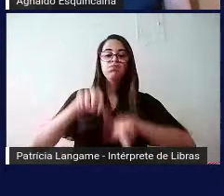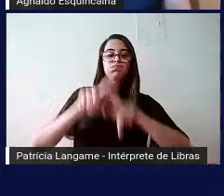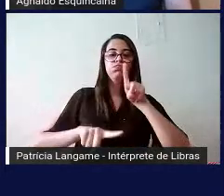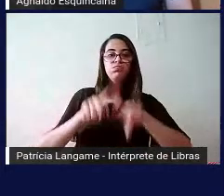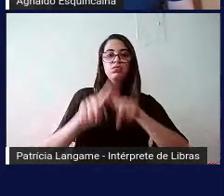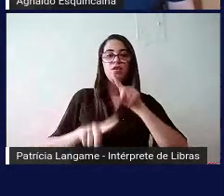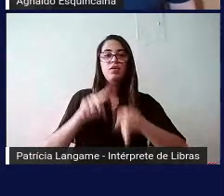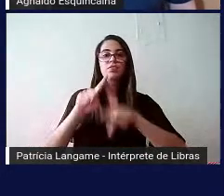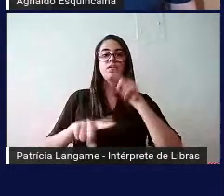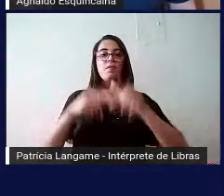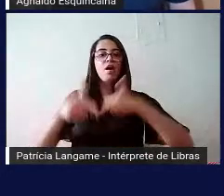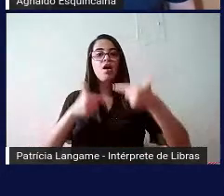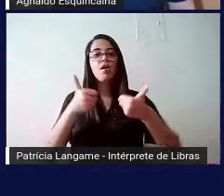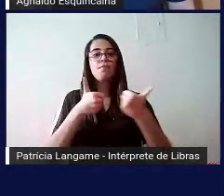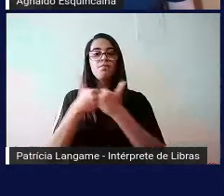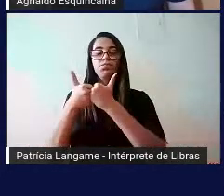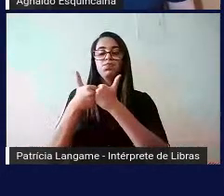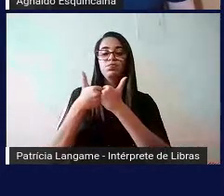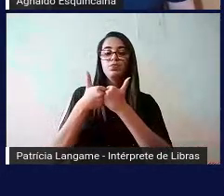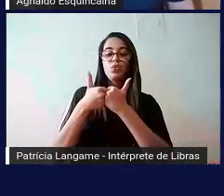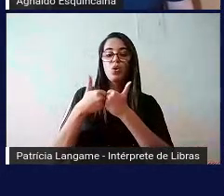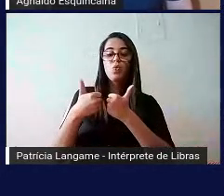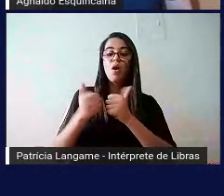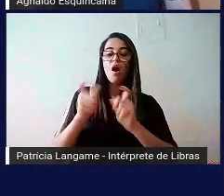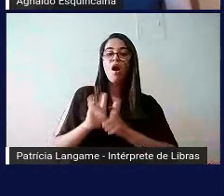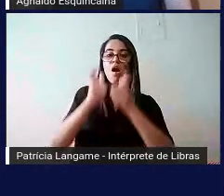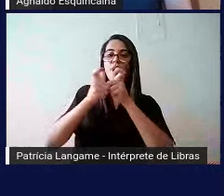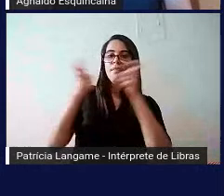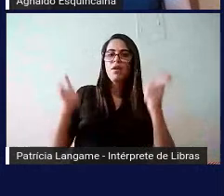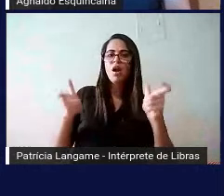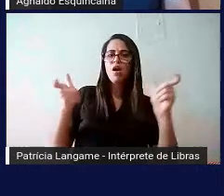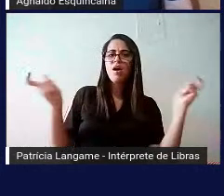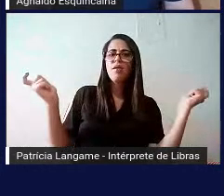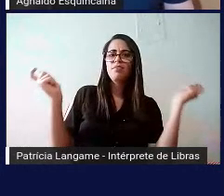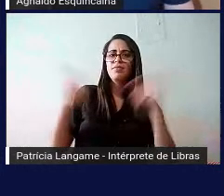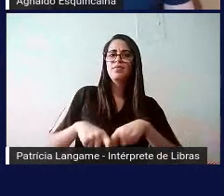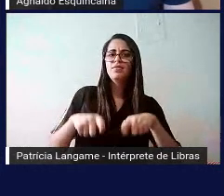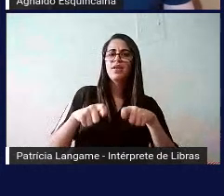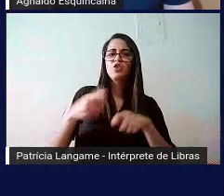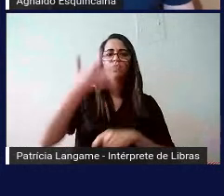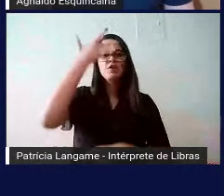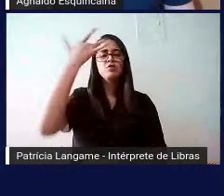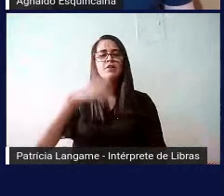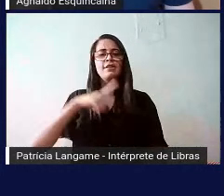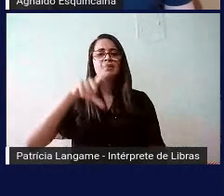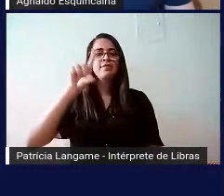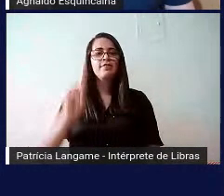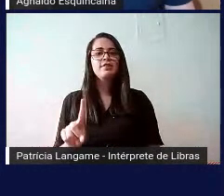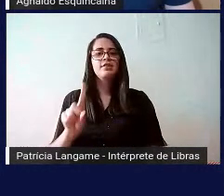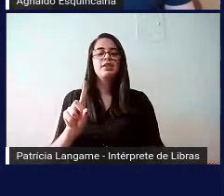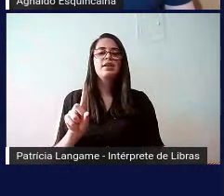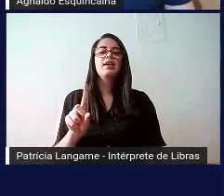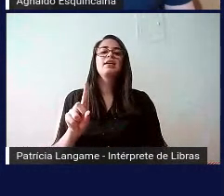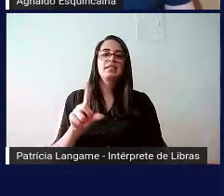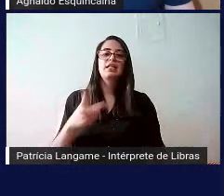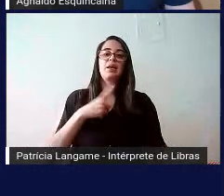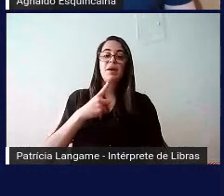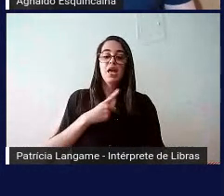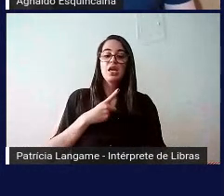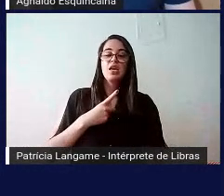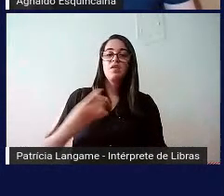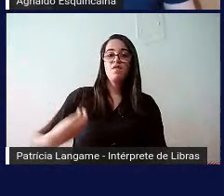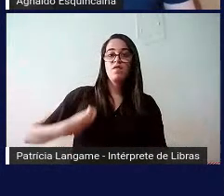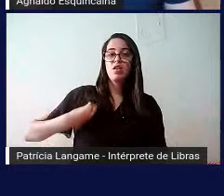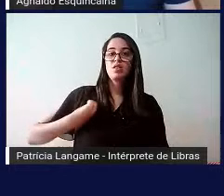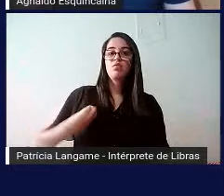que contribuem para proporcionar ou ampliar habilidades funcionais de pessoas com deficiência e, consequentemente, promover vida independente e